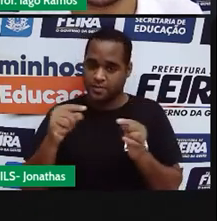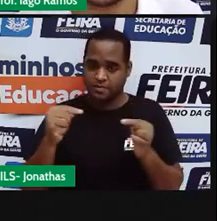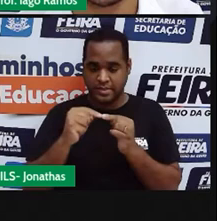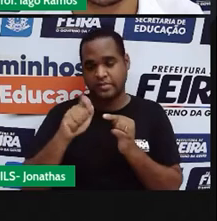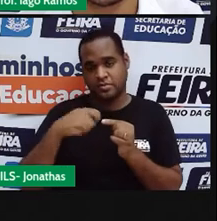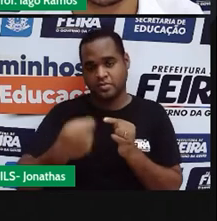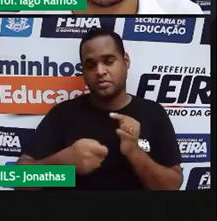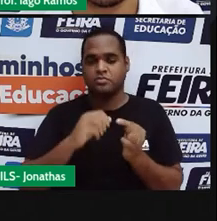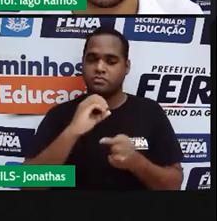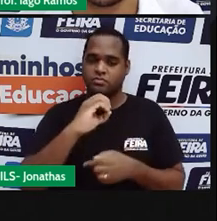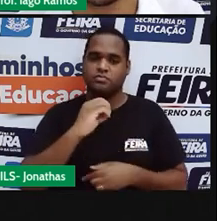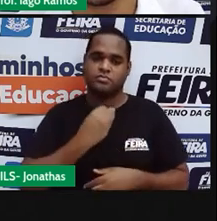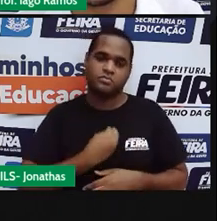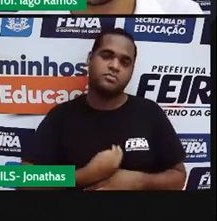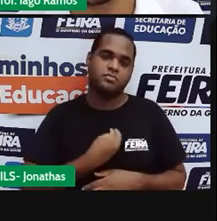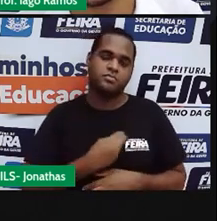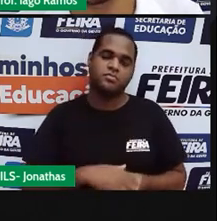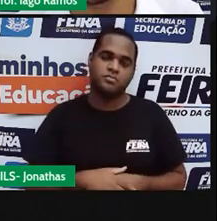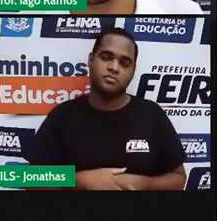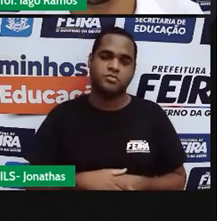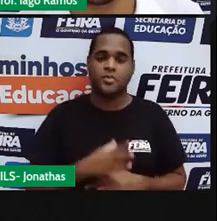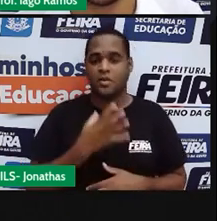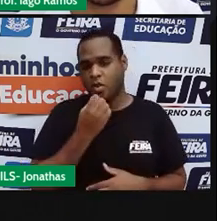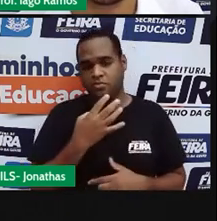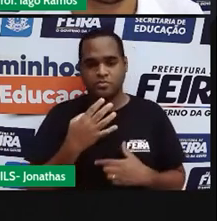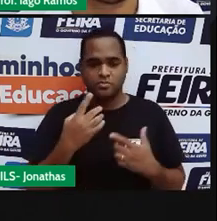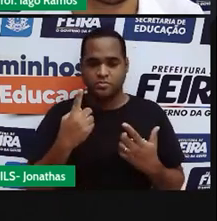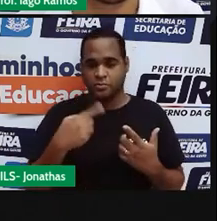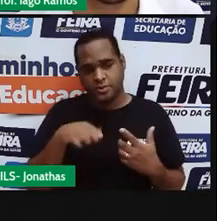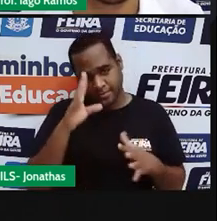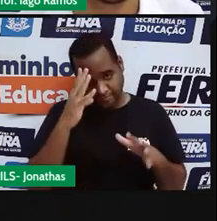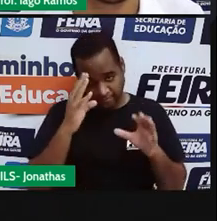zero. Bom, então raciocina comigo.